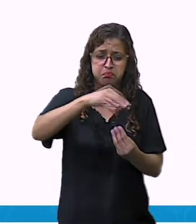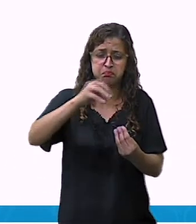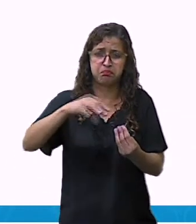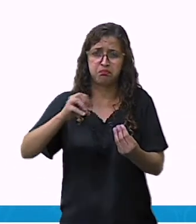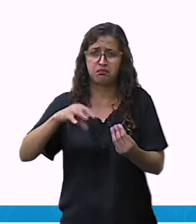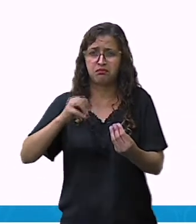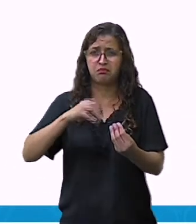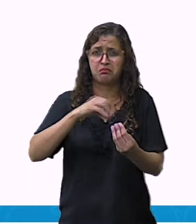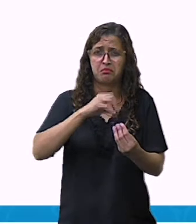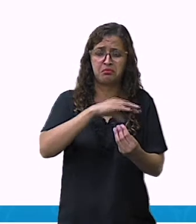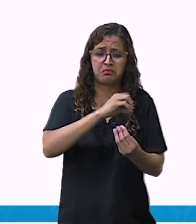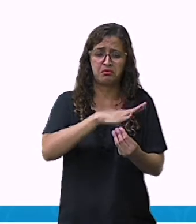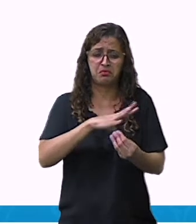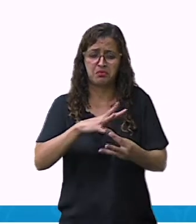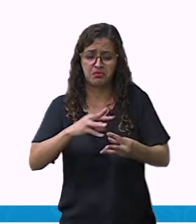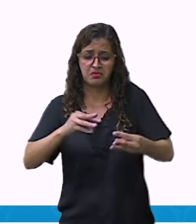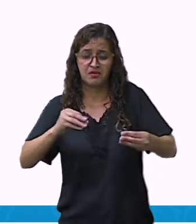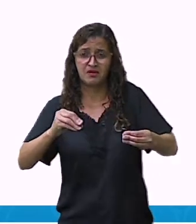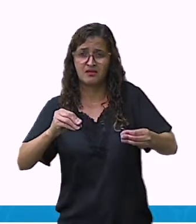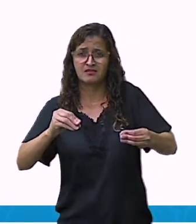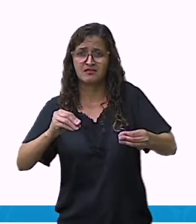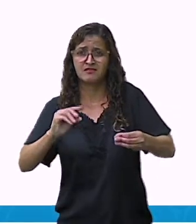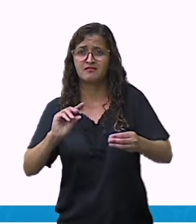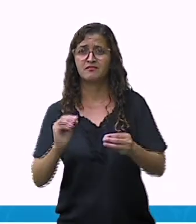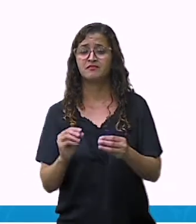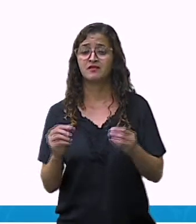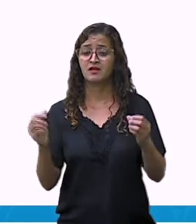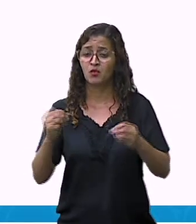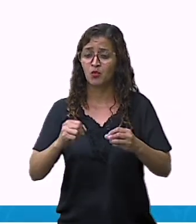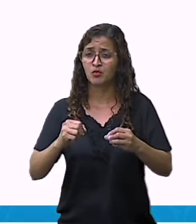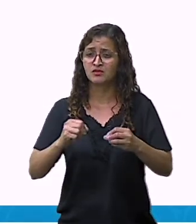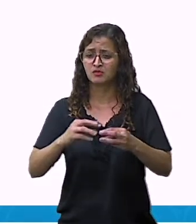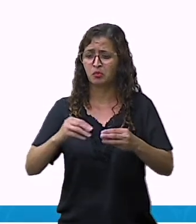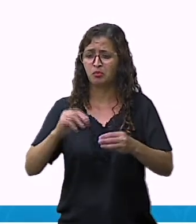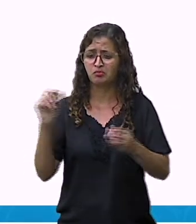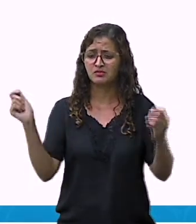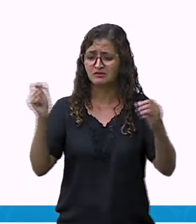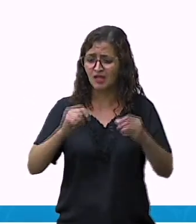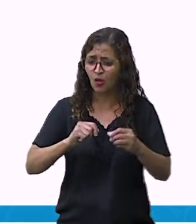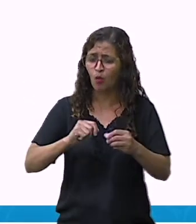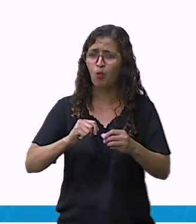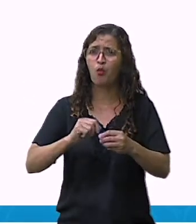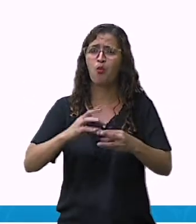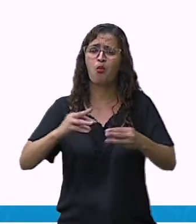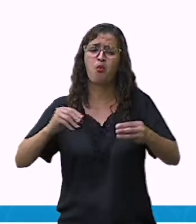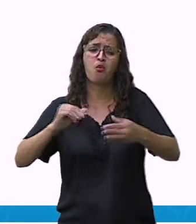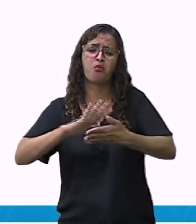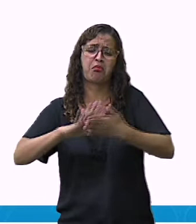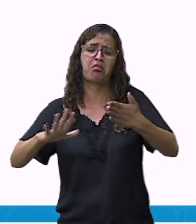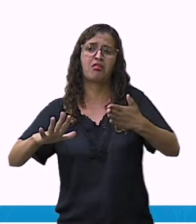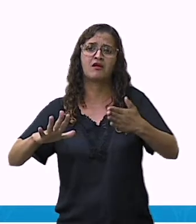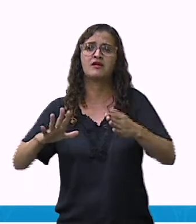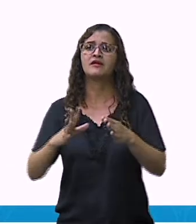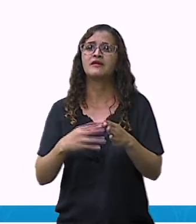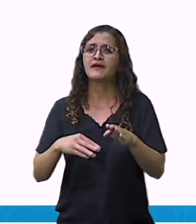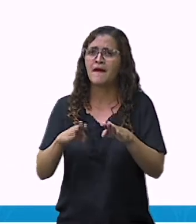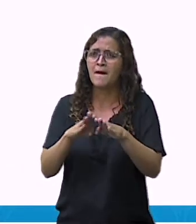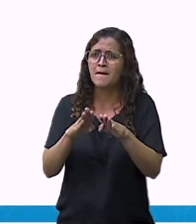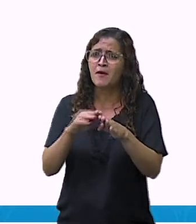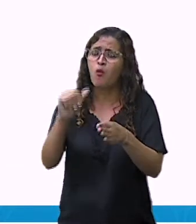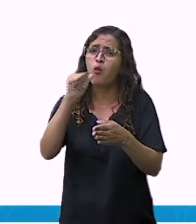Contribui no processo de fabricação de bebidas. O vinho, ele passa por uma